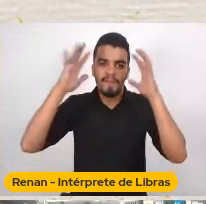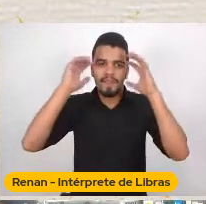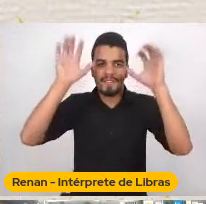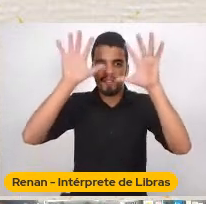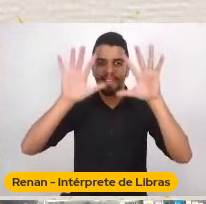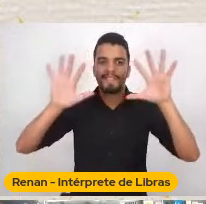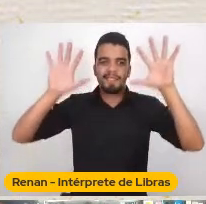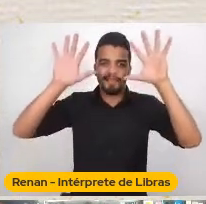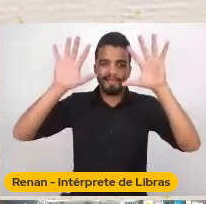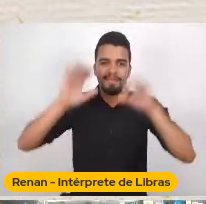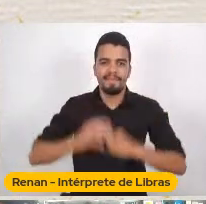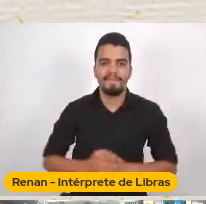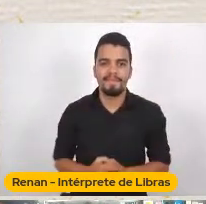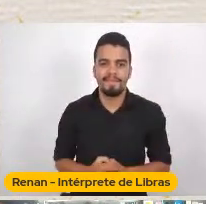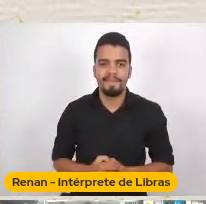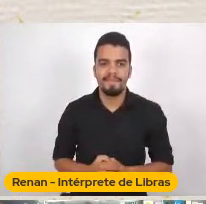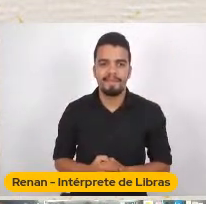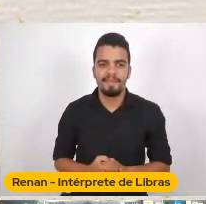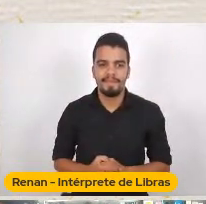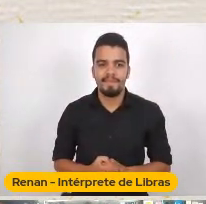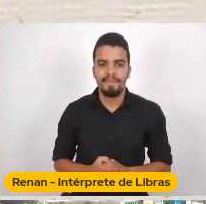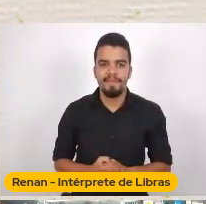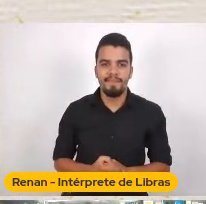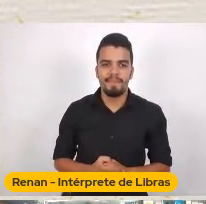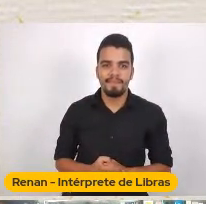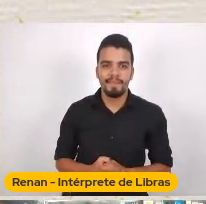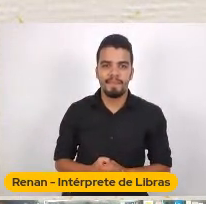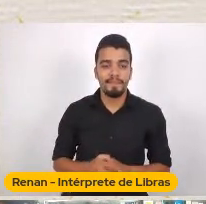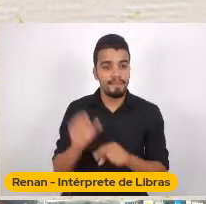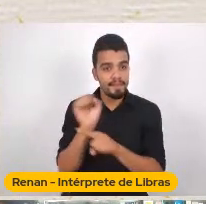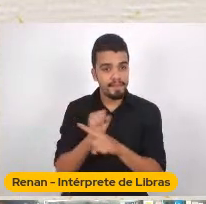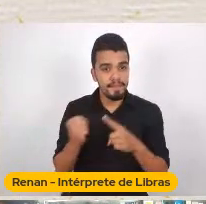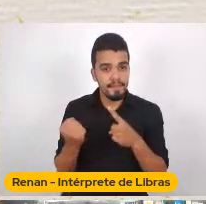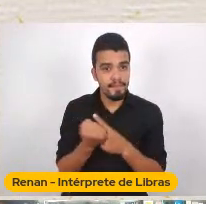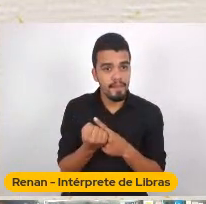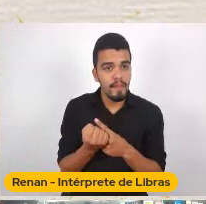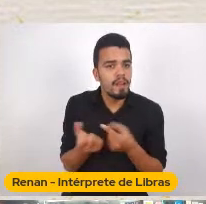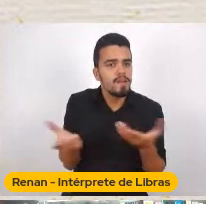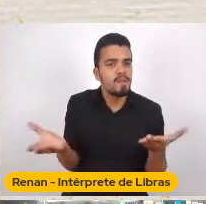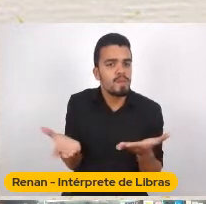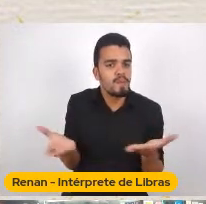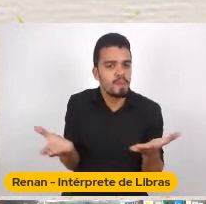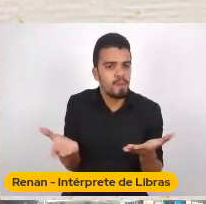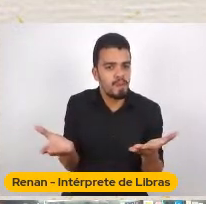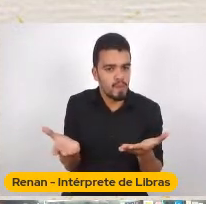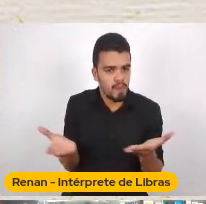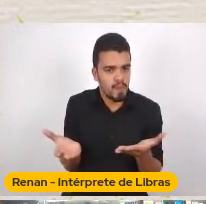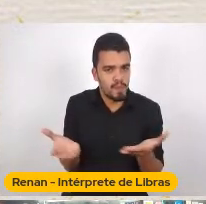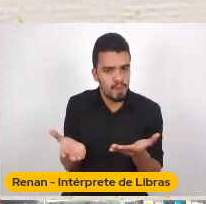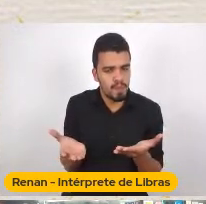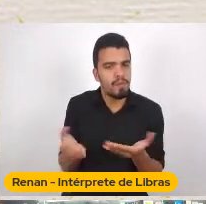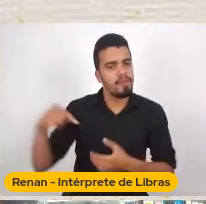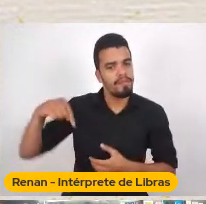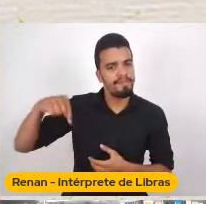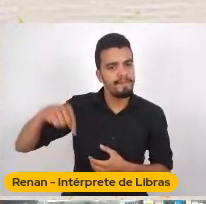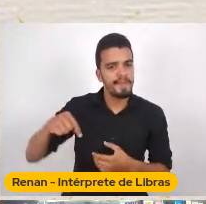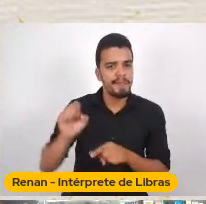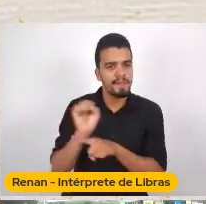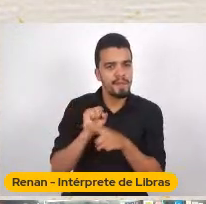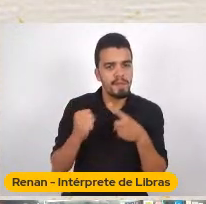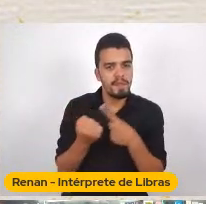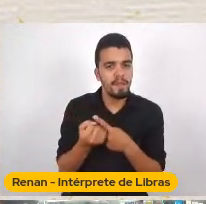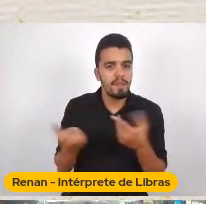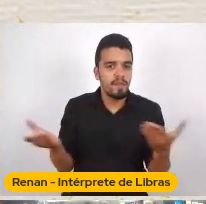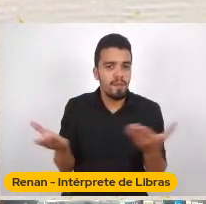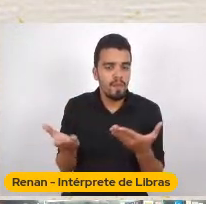Ou eu posso A sociedade Contemporânea Quando eu falo Sociedade Contemporânea Eu falo A nossa sociedade Mas a gente Pode voltar